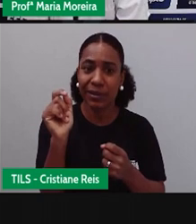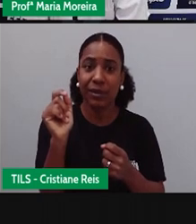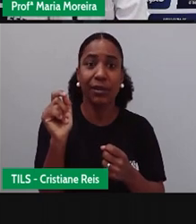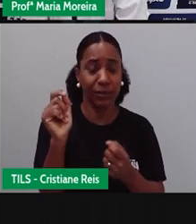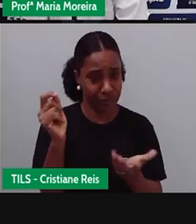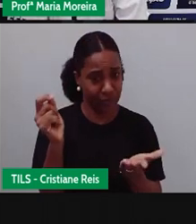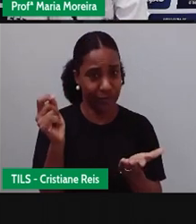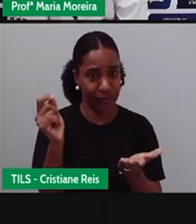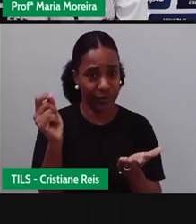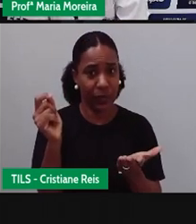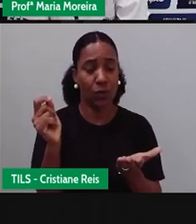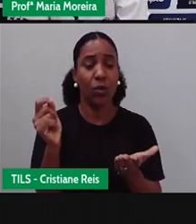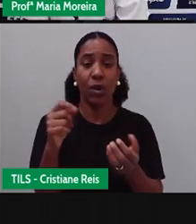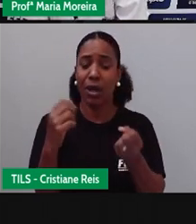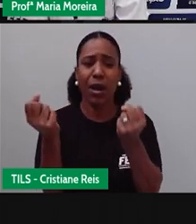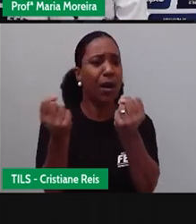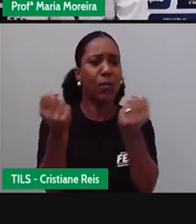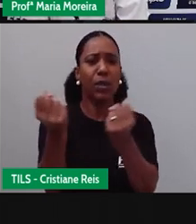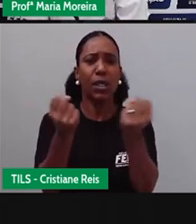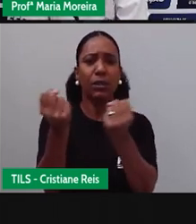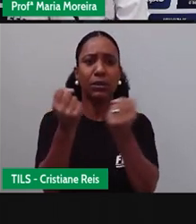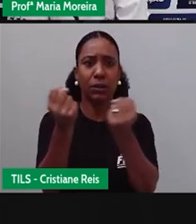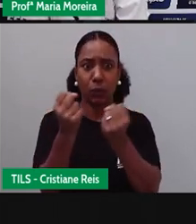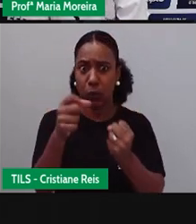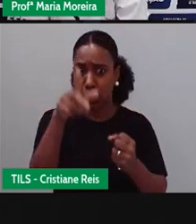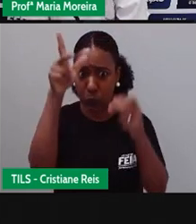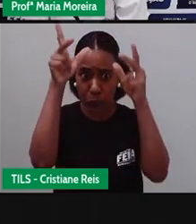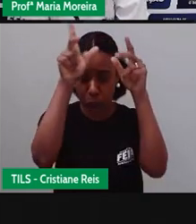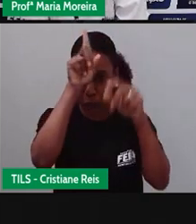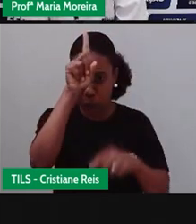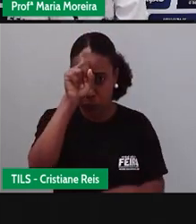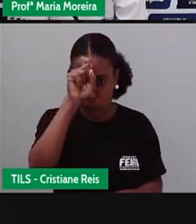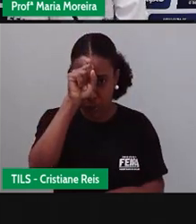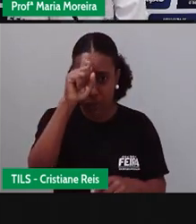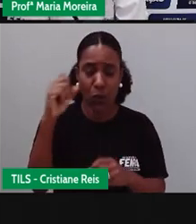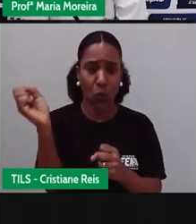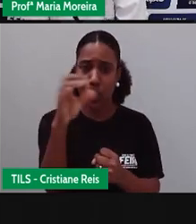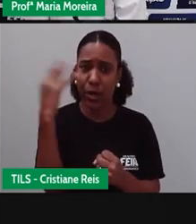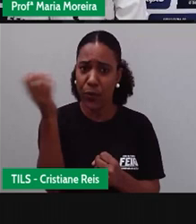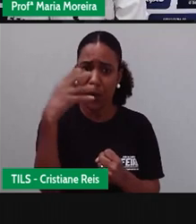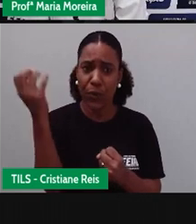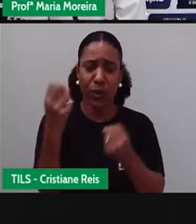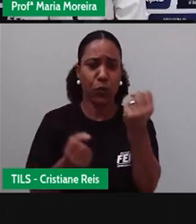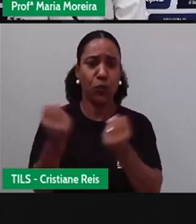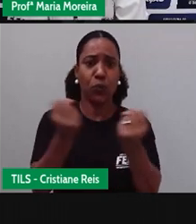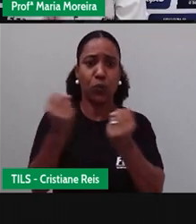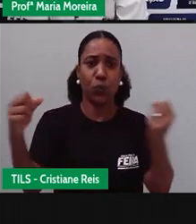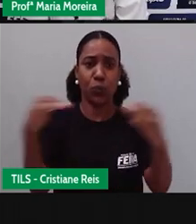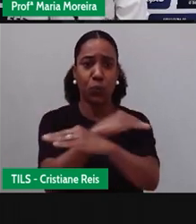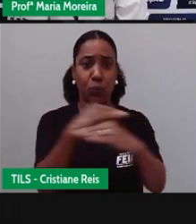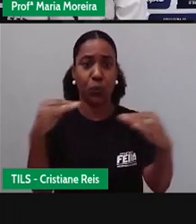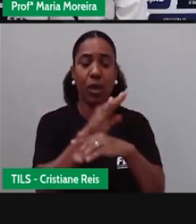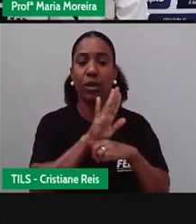de se prestar o quê? Socorro. Mas também, obviamente, é um meio de locomoção. Mas de pessoas o quê?